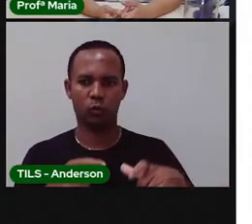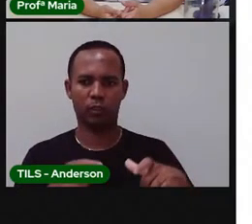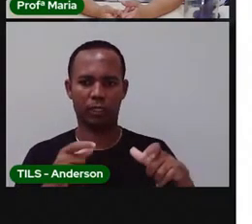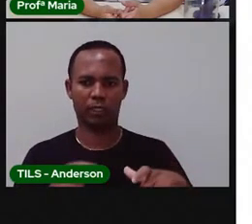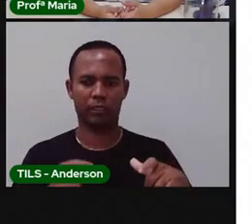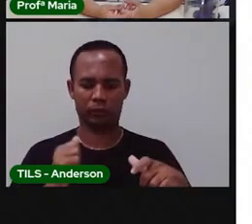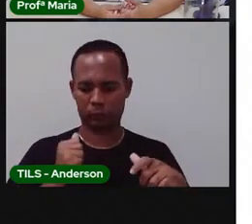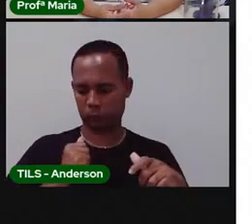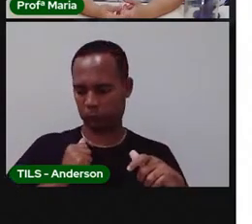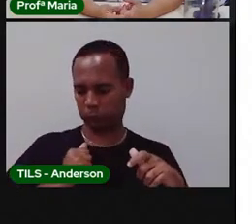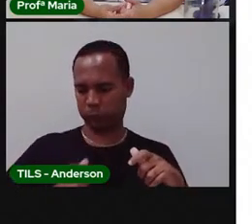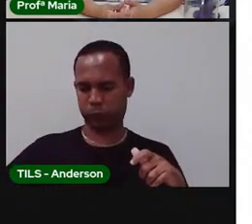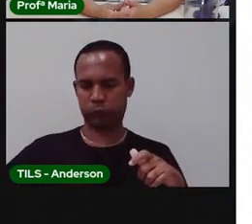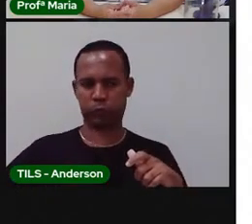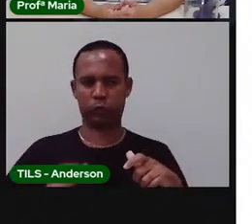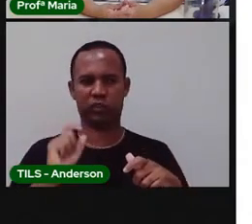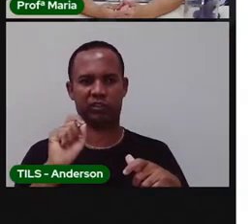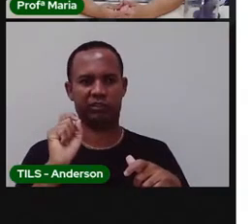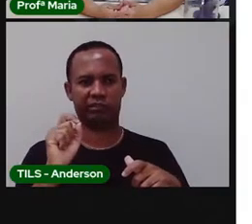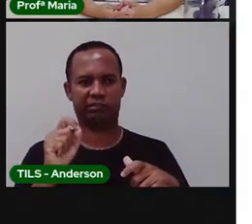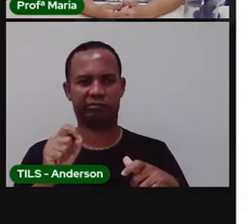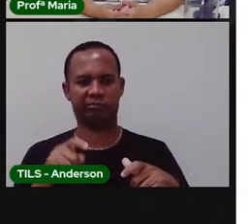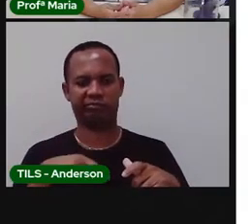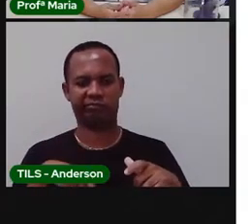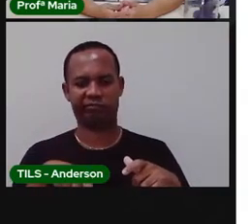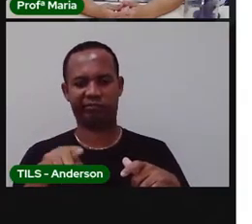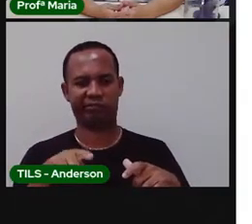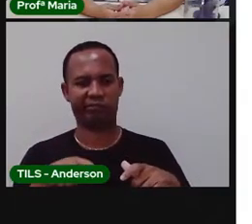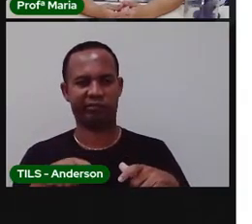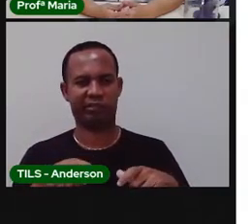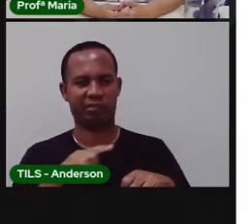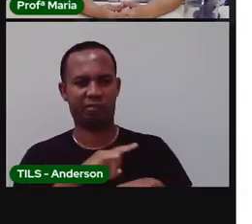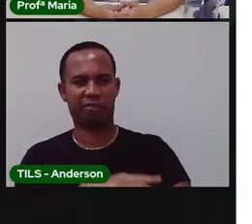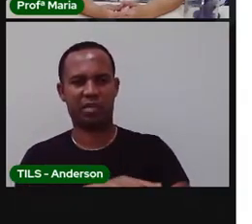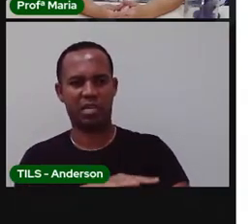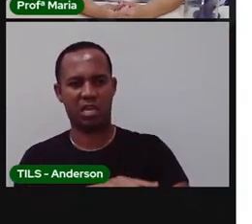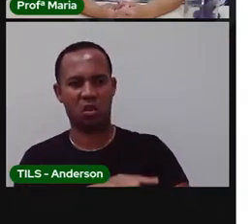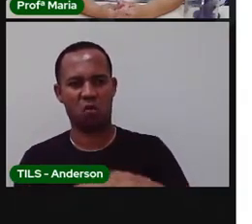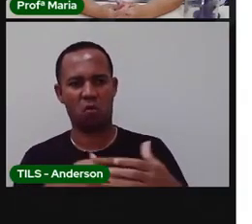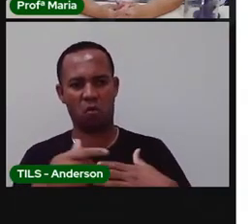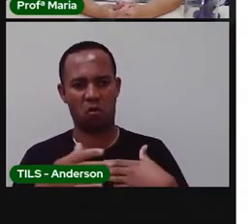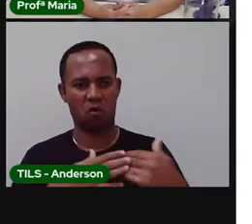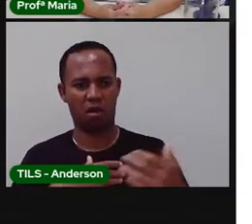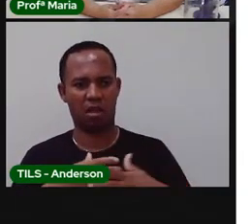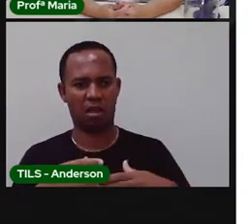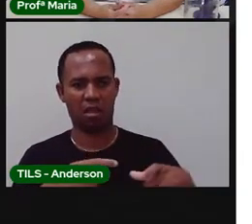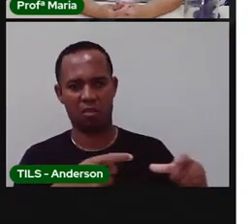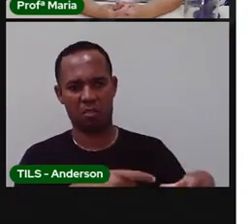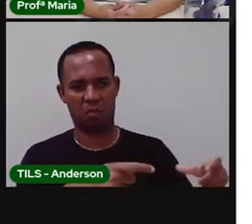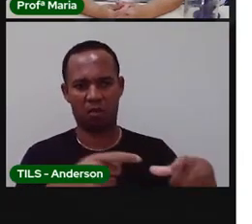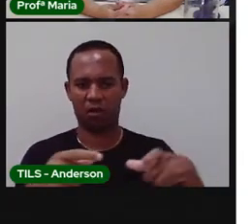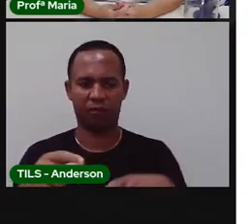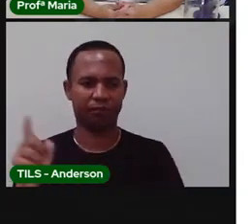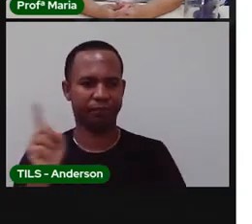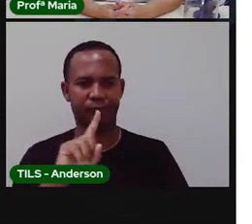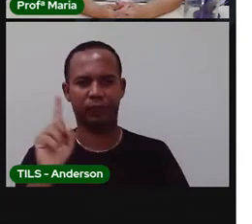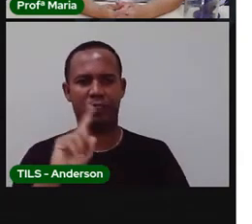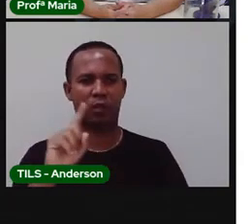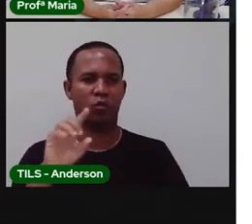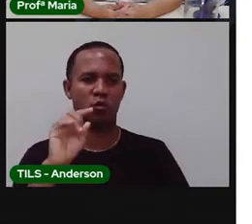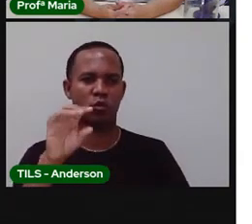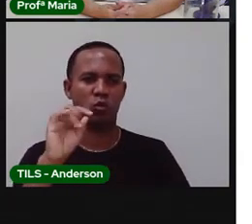apropriados. Por que são necessidades fisiológicas? Cocô e sisi. Não pode fazer em locais não